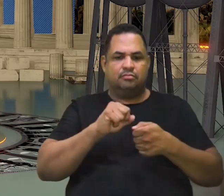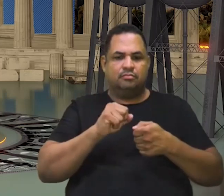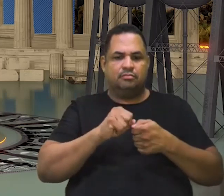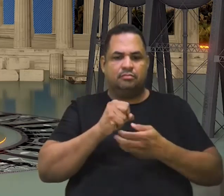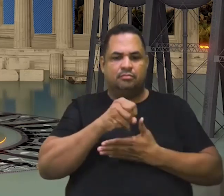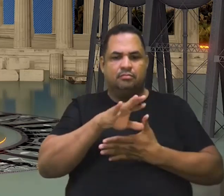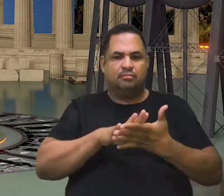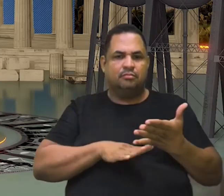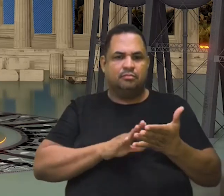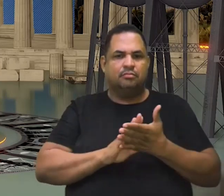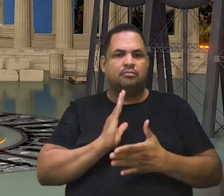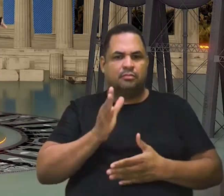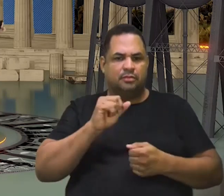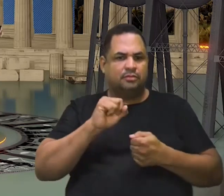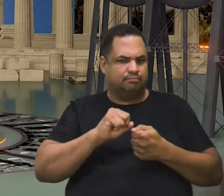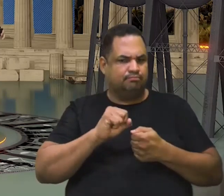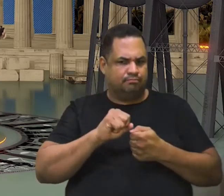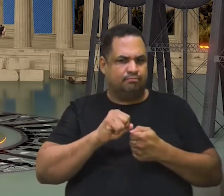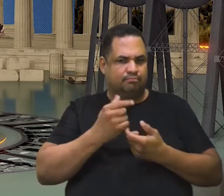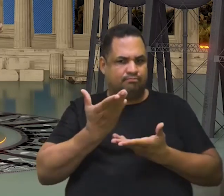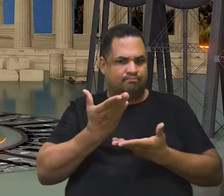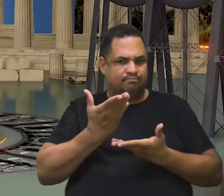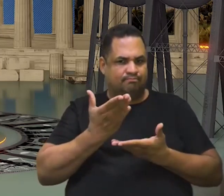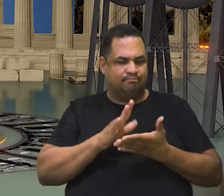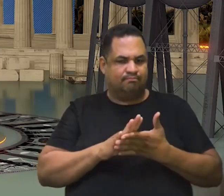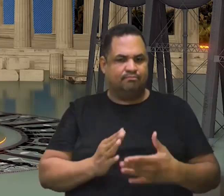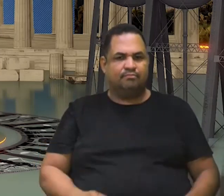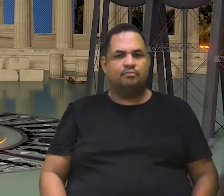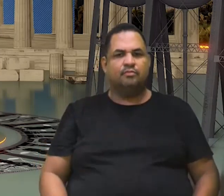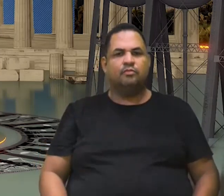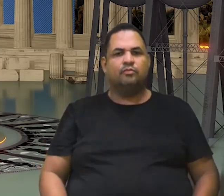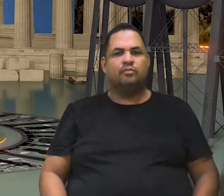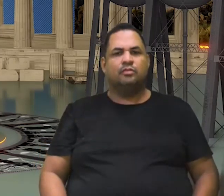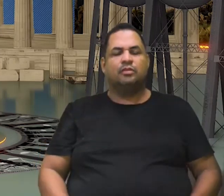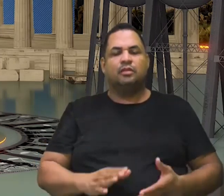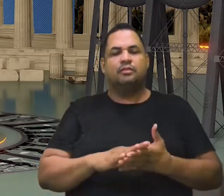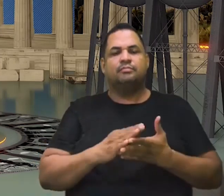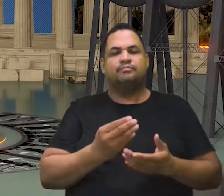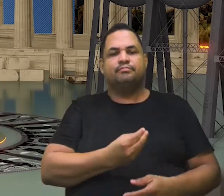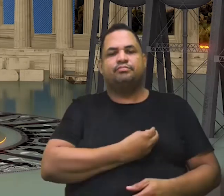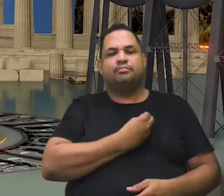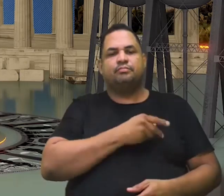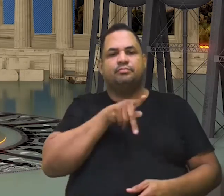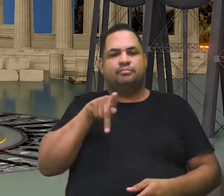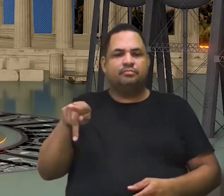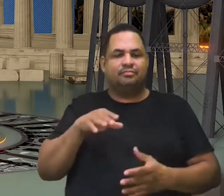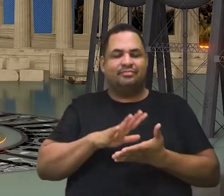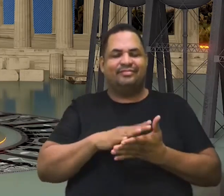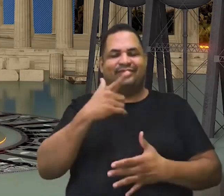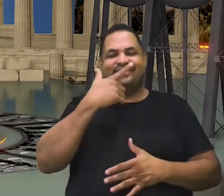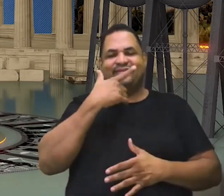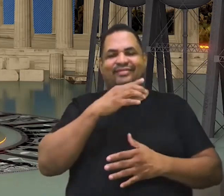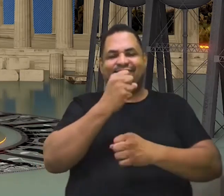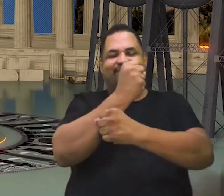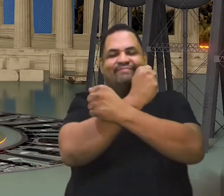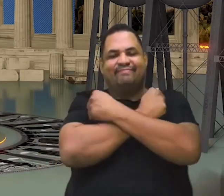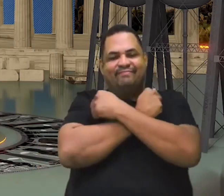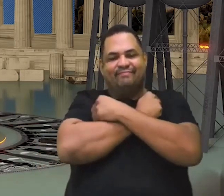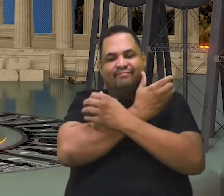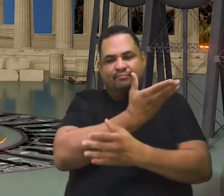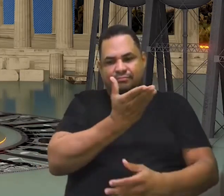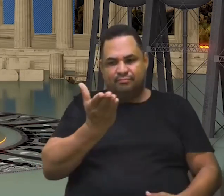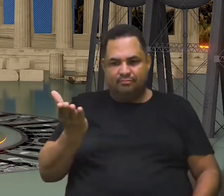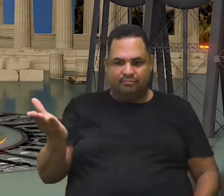essa atividade. Será que fizeram, Samir? Fala aí para nós. Professores presenciais, é com muita alegria. Um abraço para